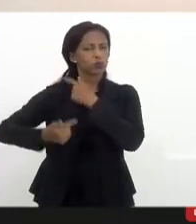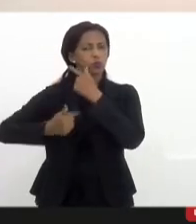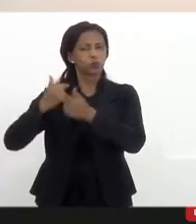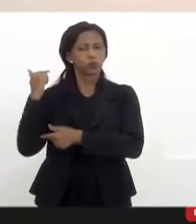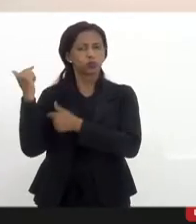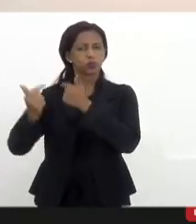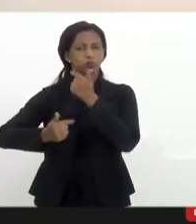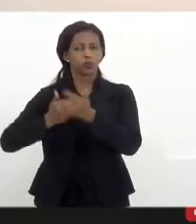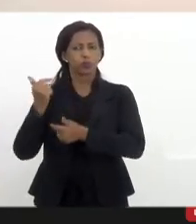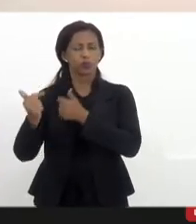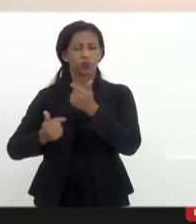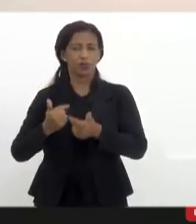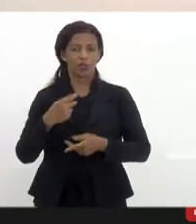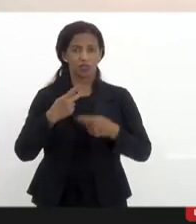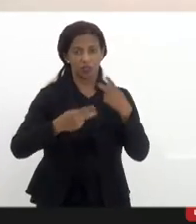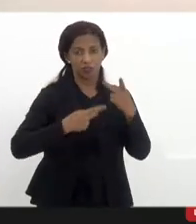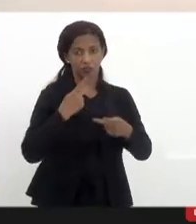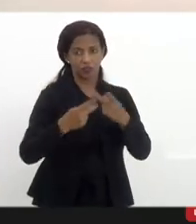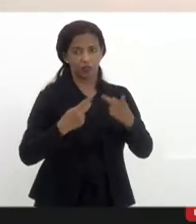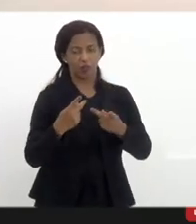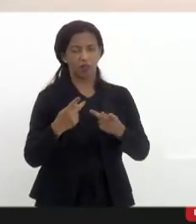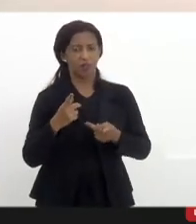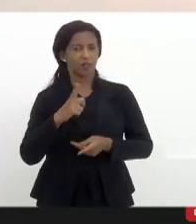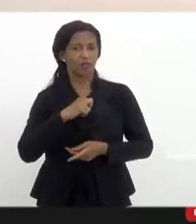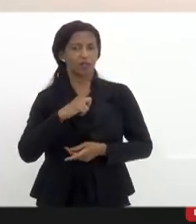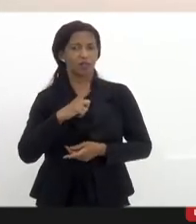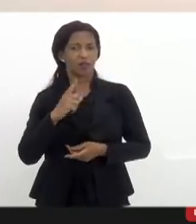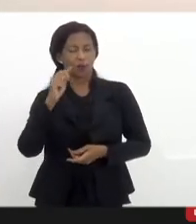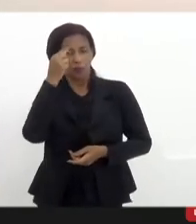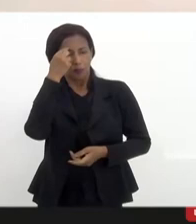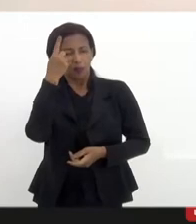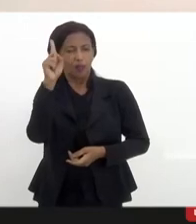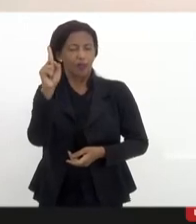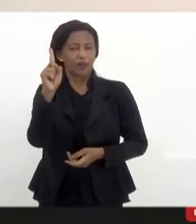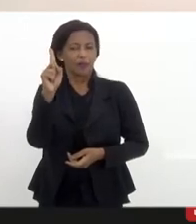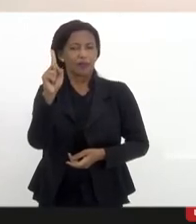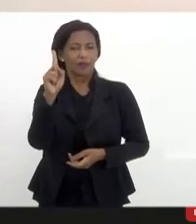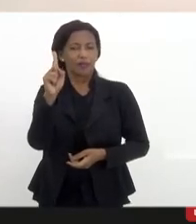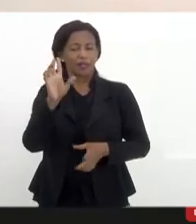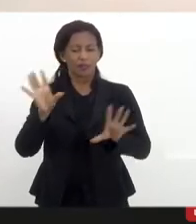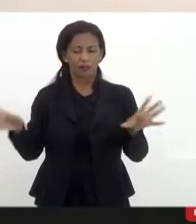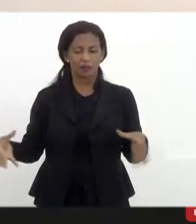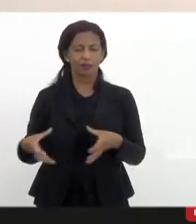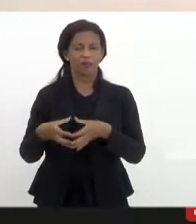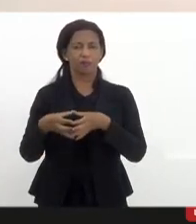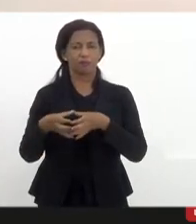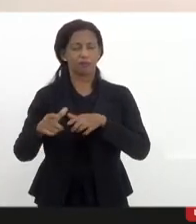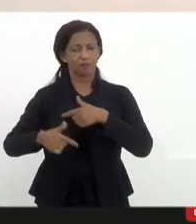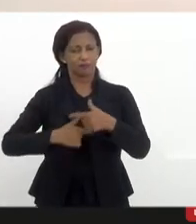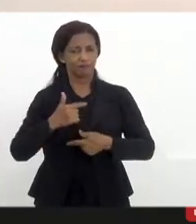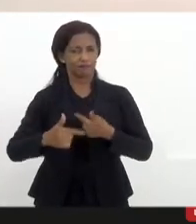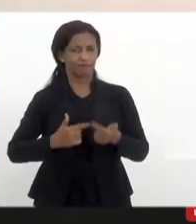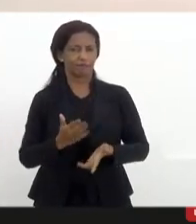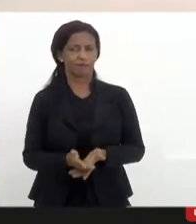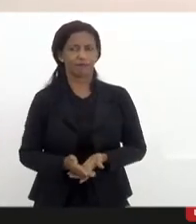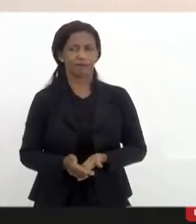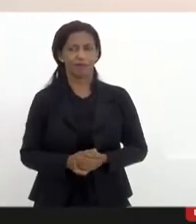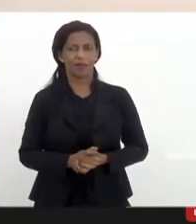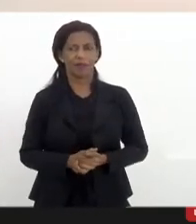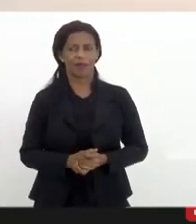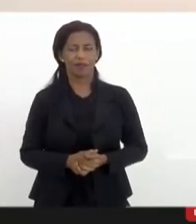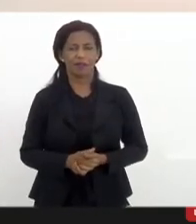a partir dessas narrativas, construir uma ideia de esmagamento da nossa classe trabalhadora, então, aqui não,